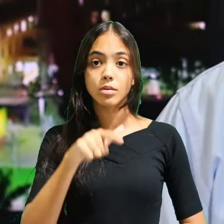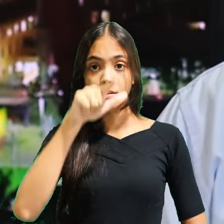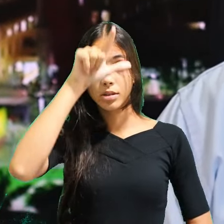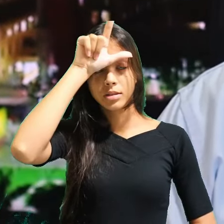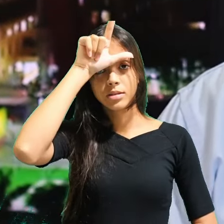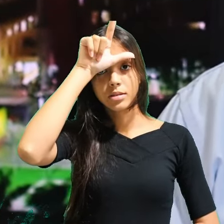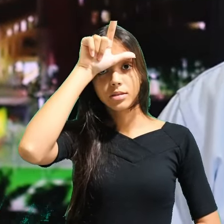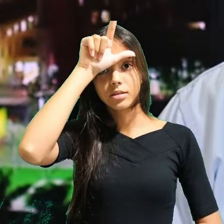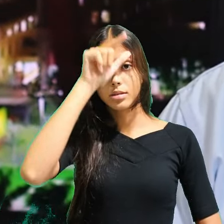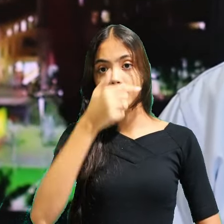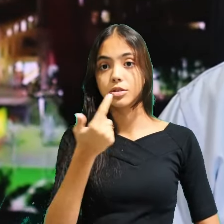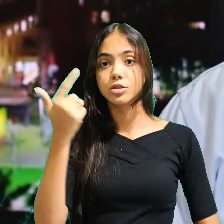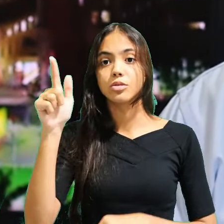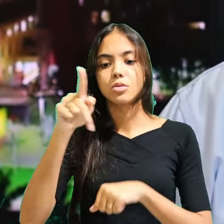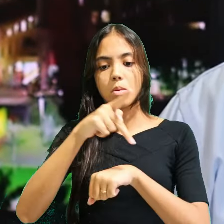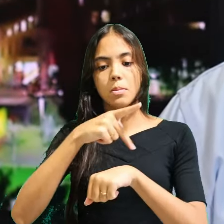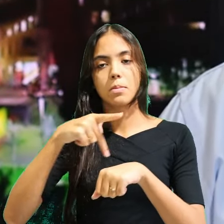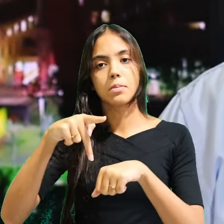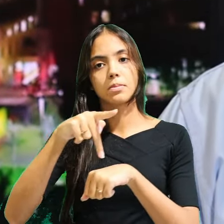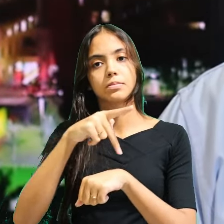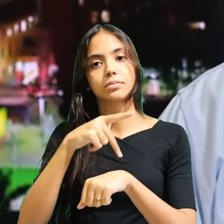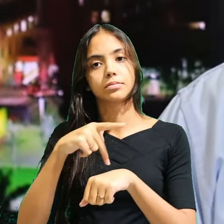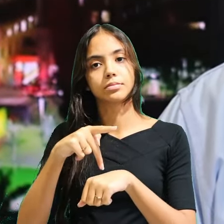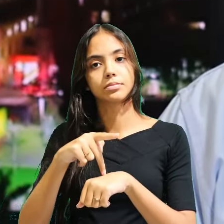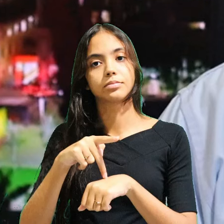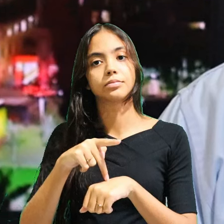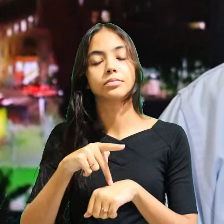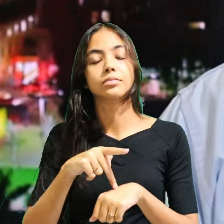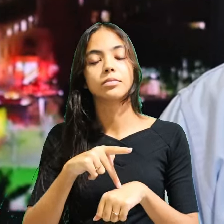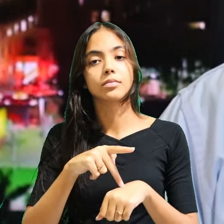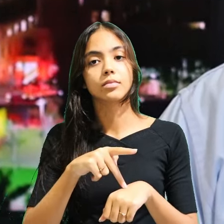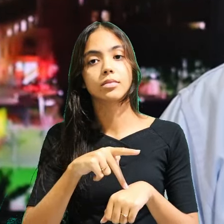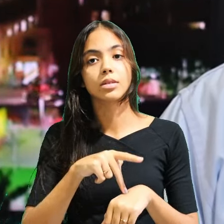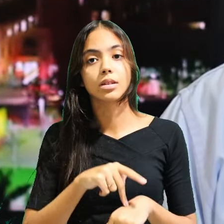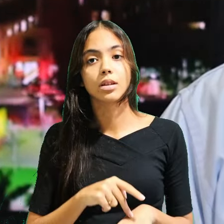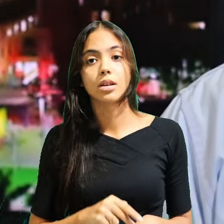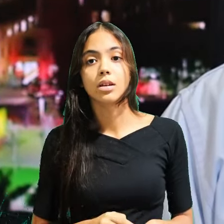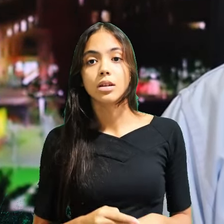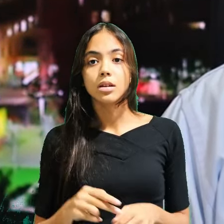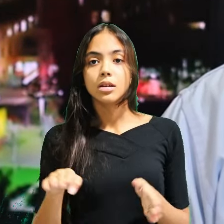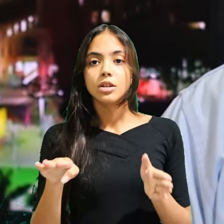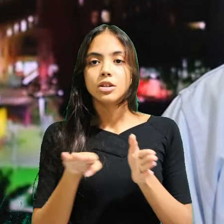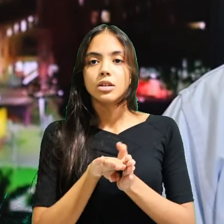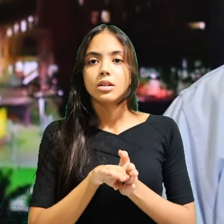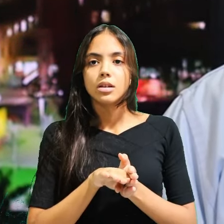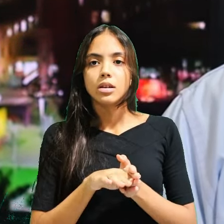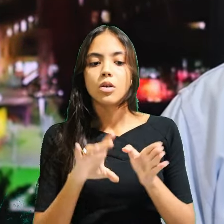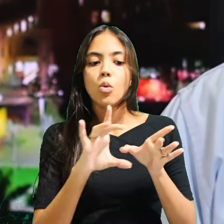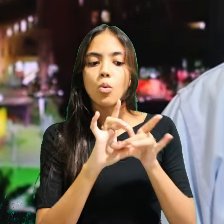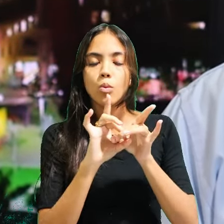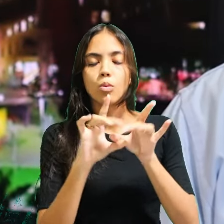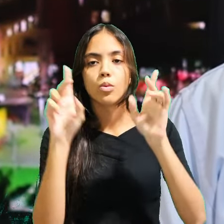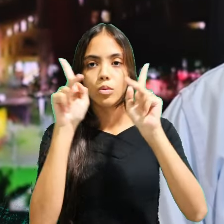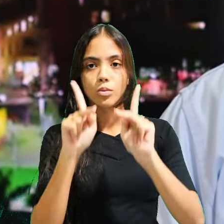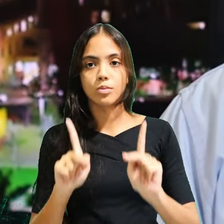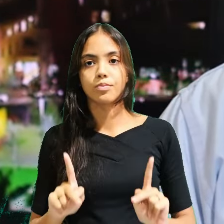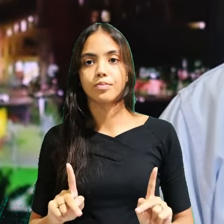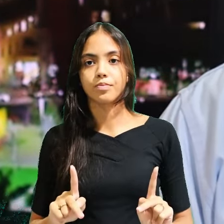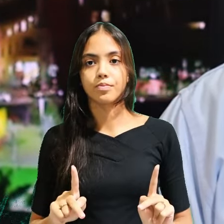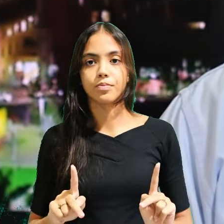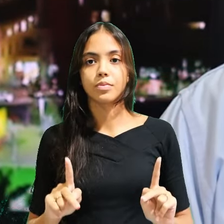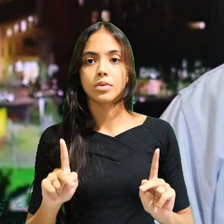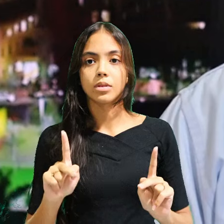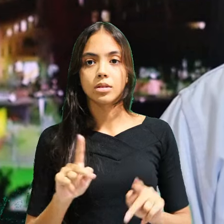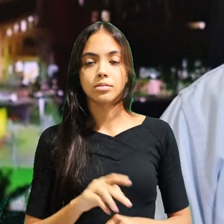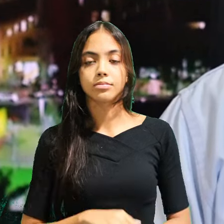Quando os líderes sul-africanos estavam para chegar a um acordo de paz, depois de tanta